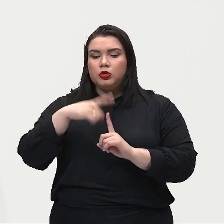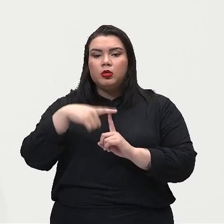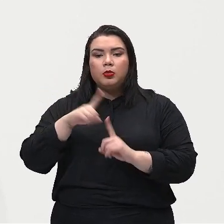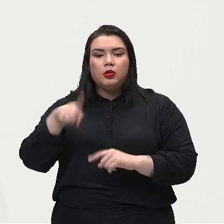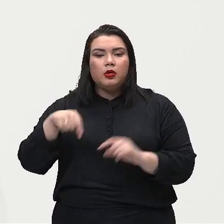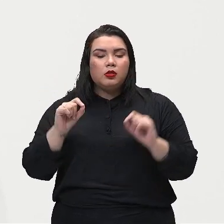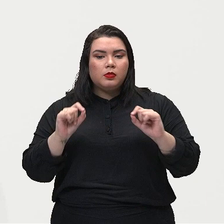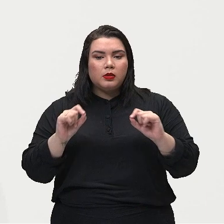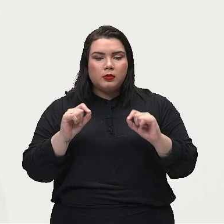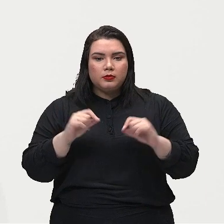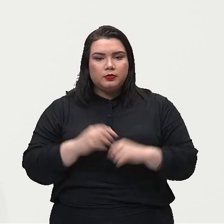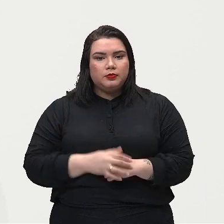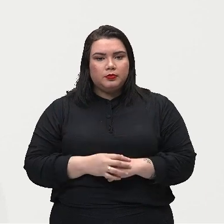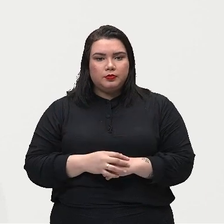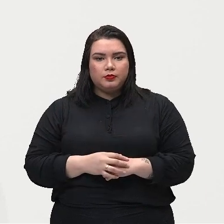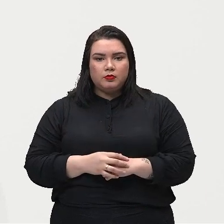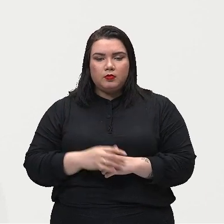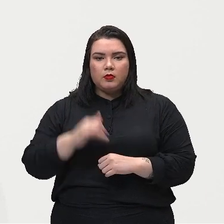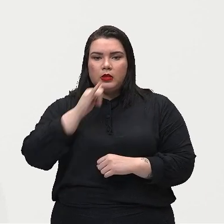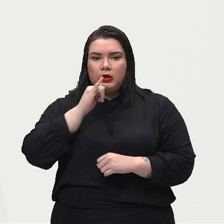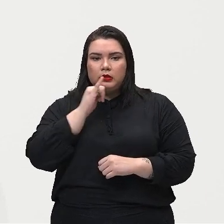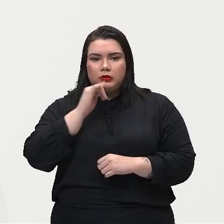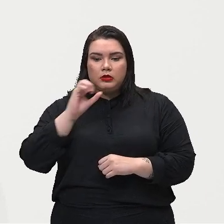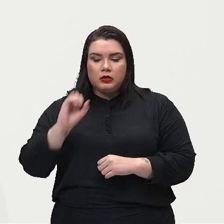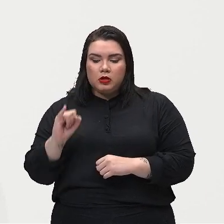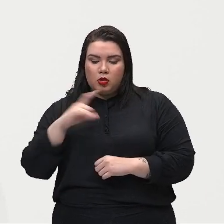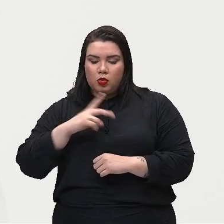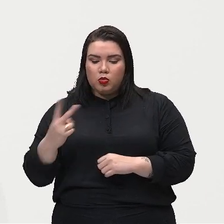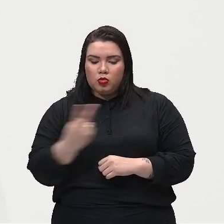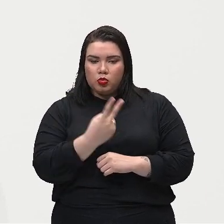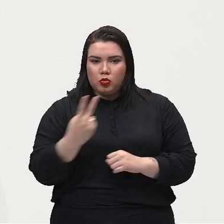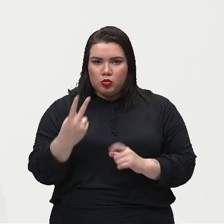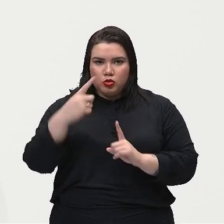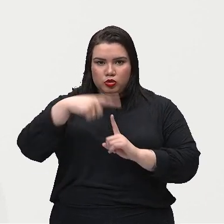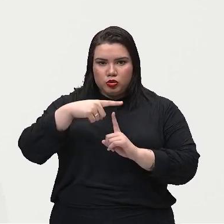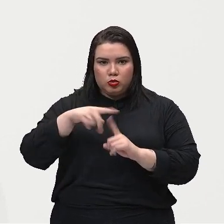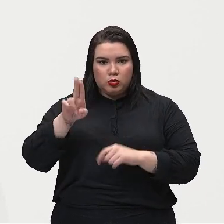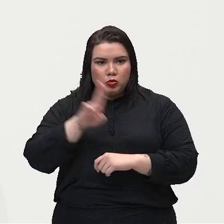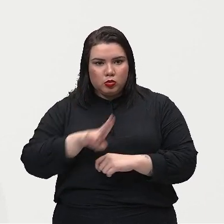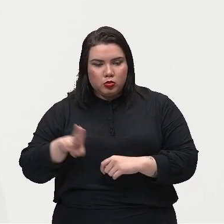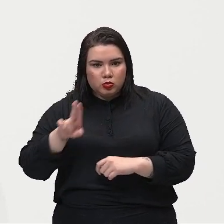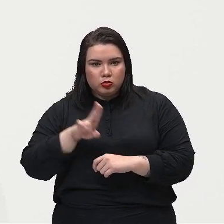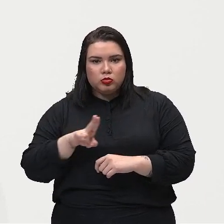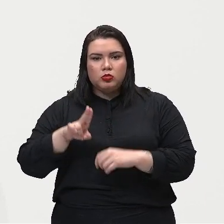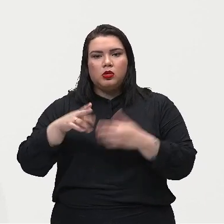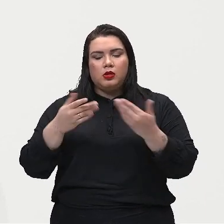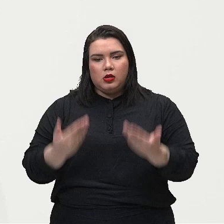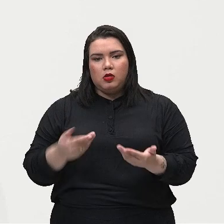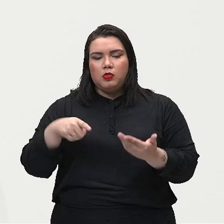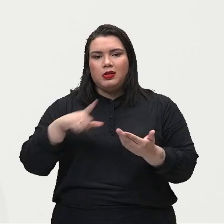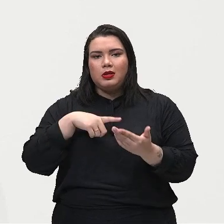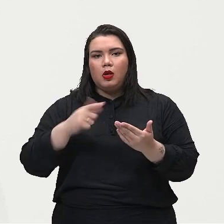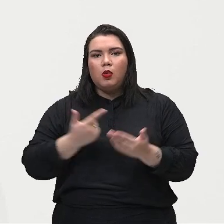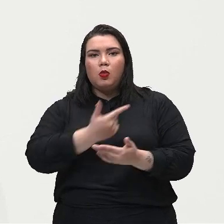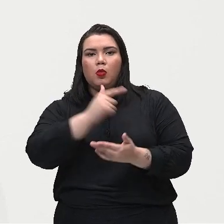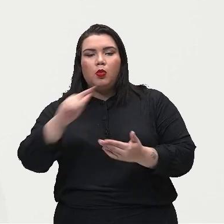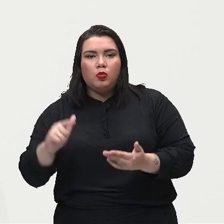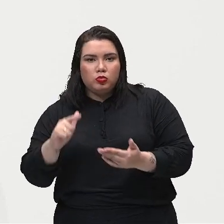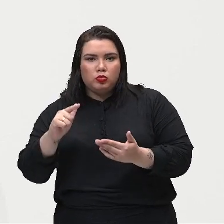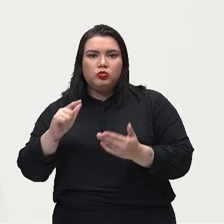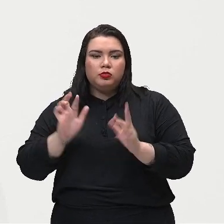né? Ao associar roldanas fixas com roldanas móveis, a força aplicada se multiplica.